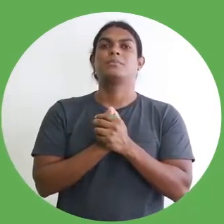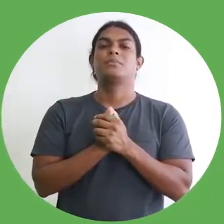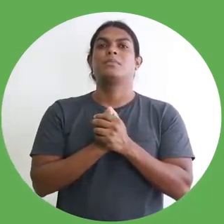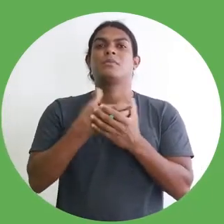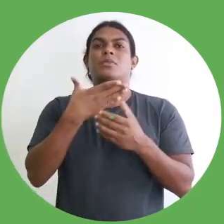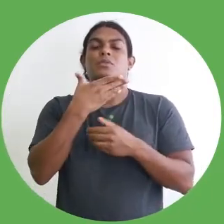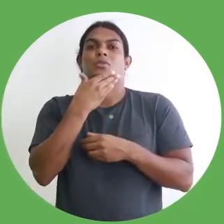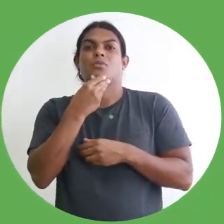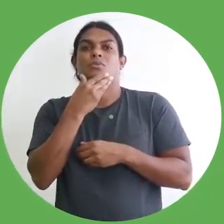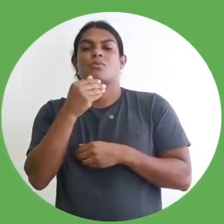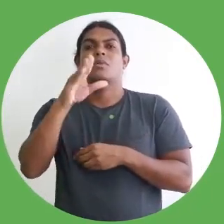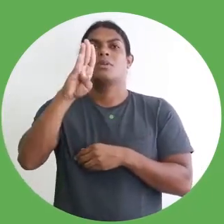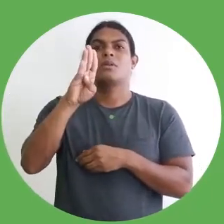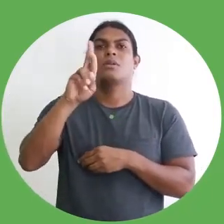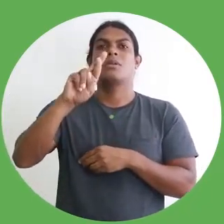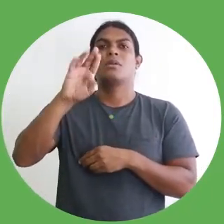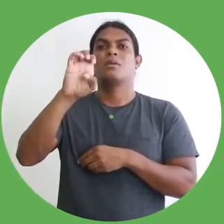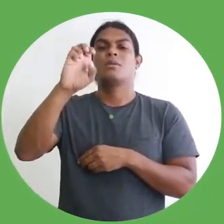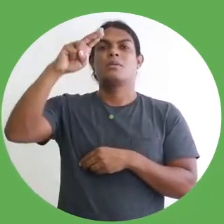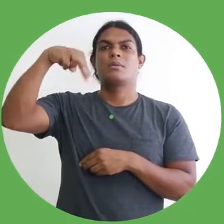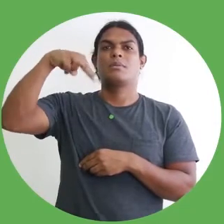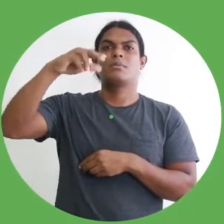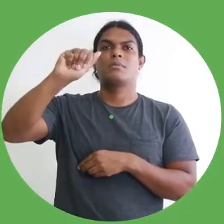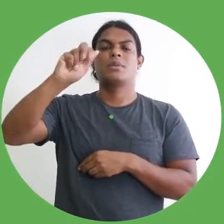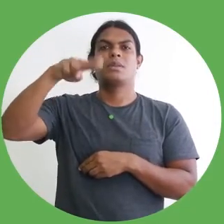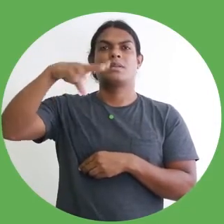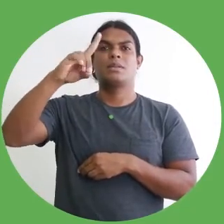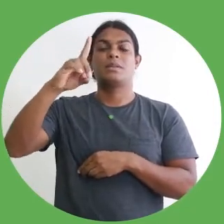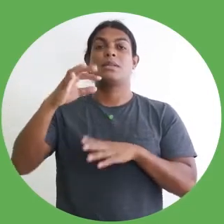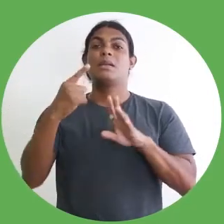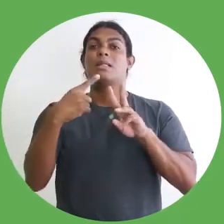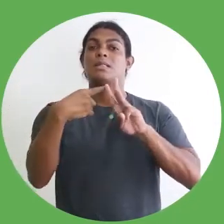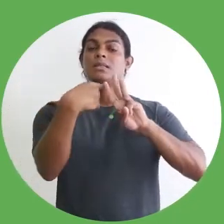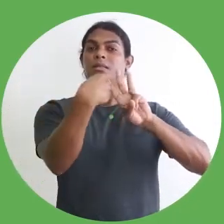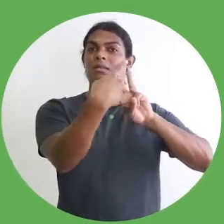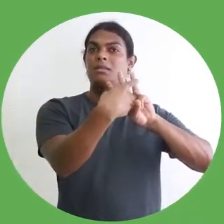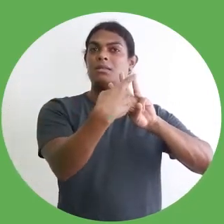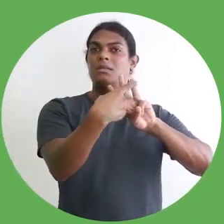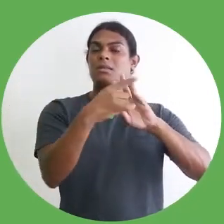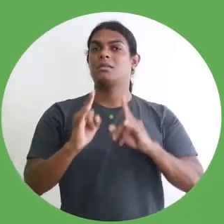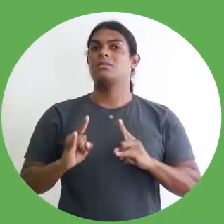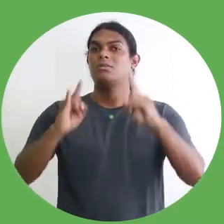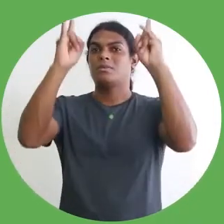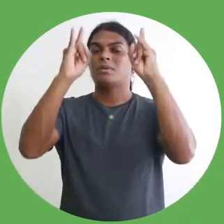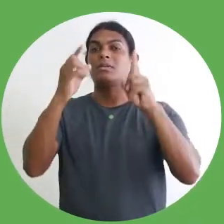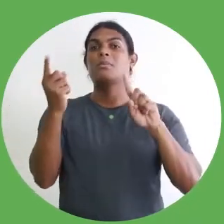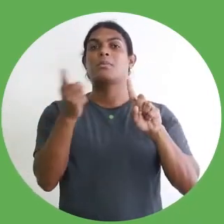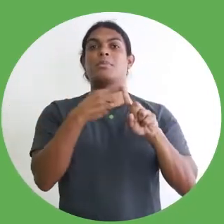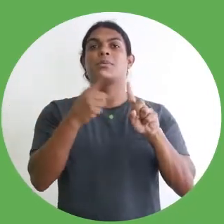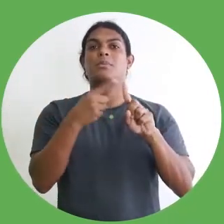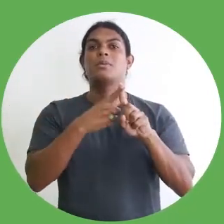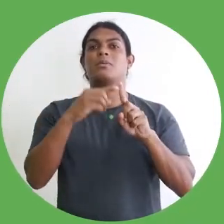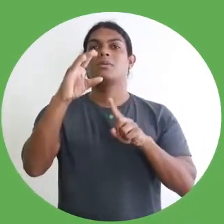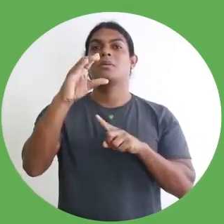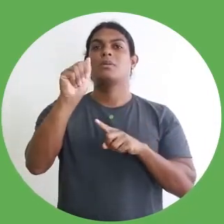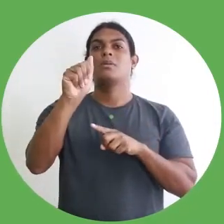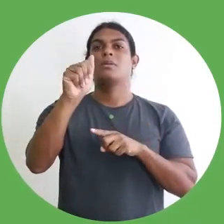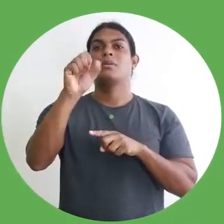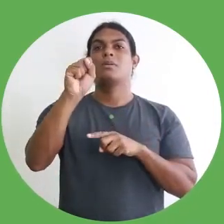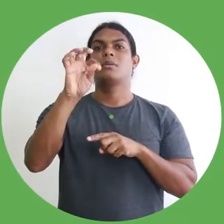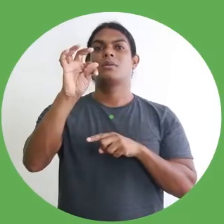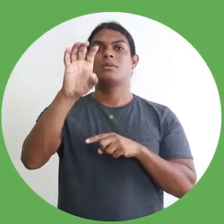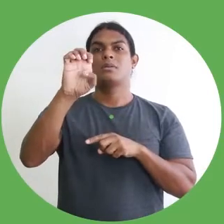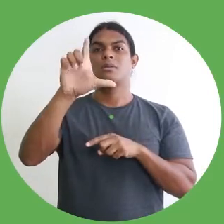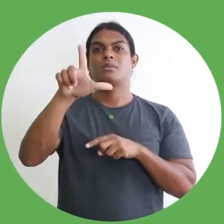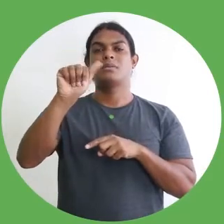É de estilo medieval e é composto por três prédios. O primeiro prédio é o Museu do Castelo São João, depois tem a